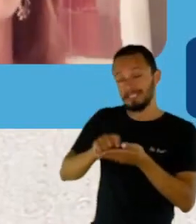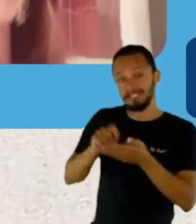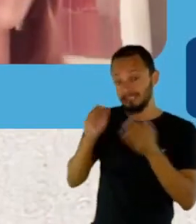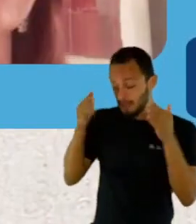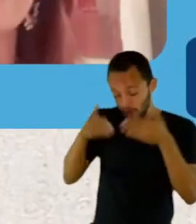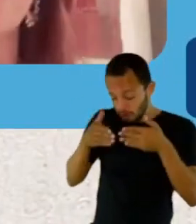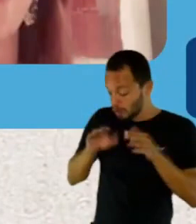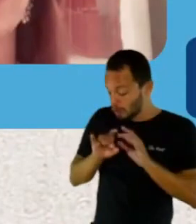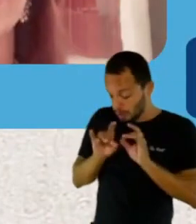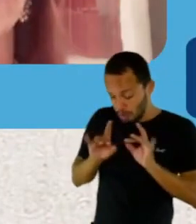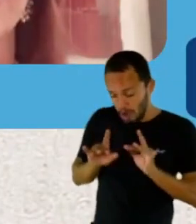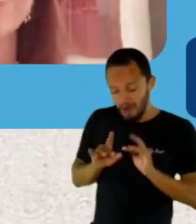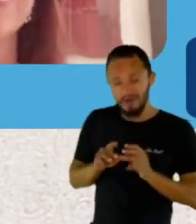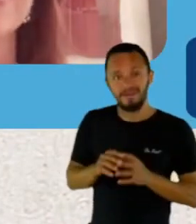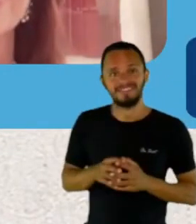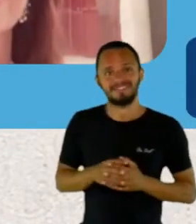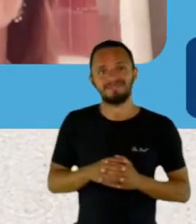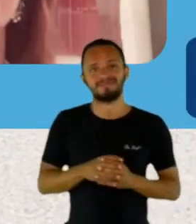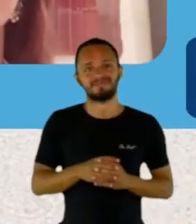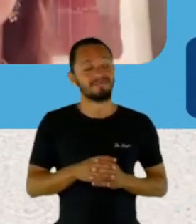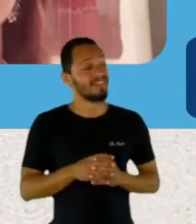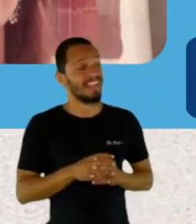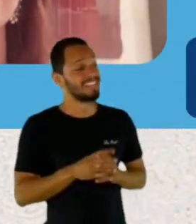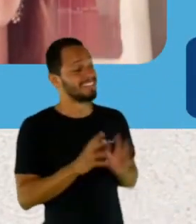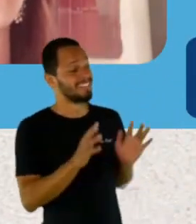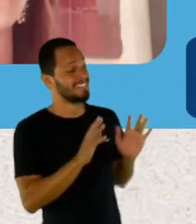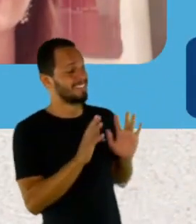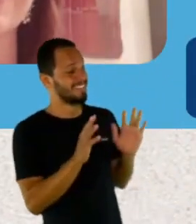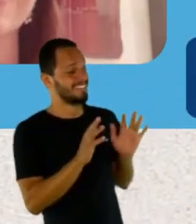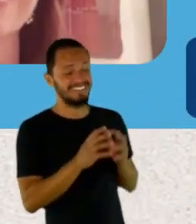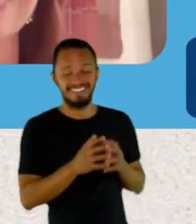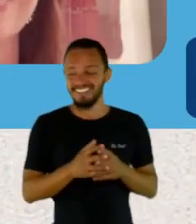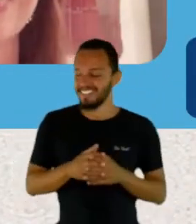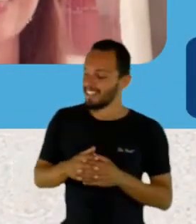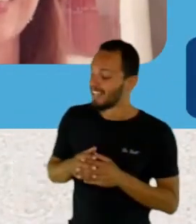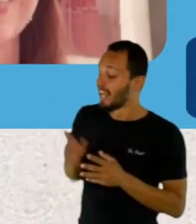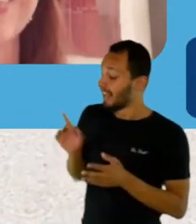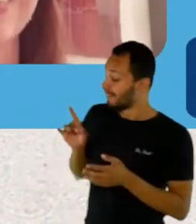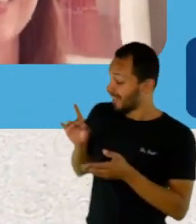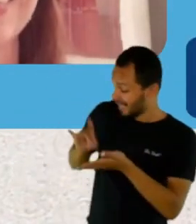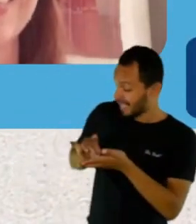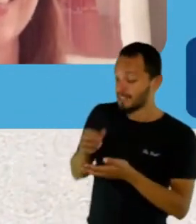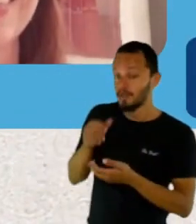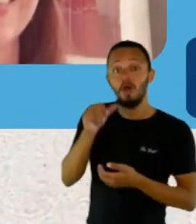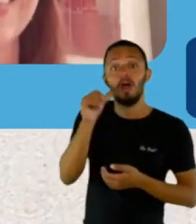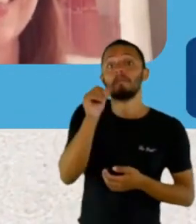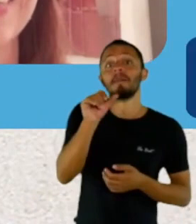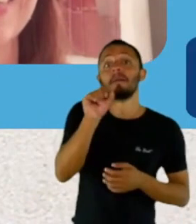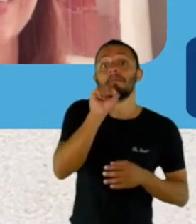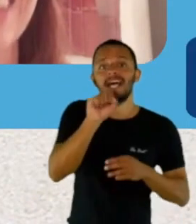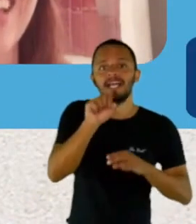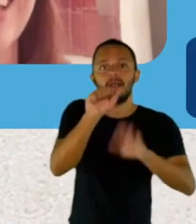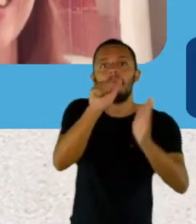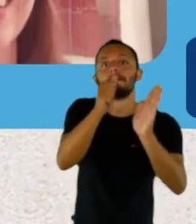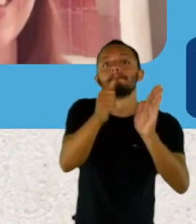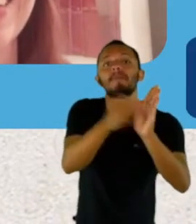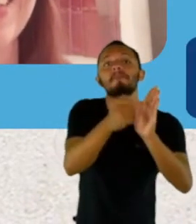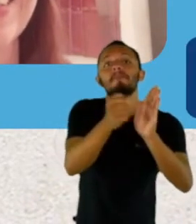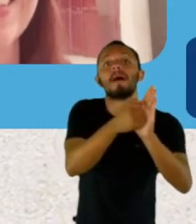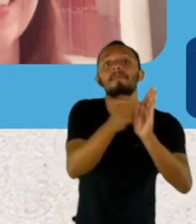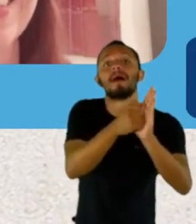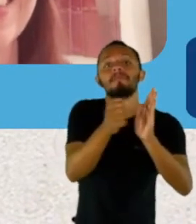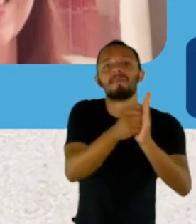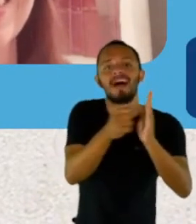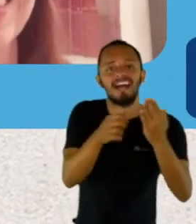não. No salto a vália é assim. Fecha a porta, recebe comida, a mãe dele diz que tem que tocar na porta para ele abrir e